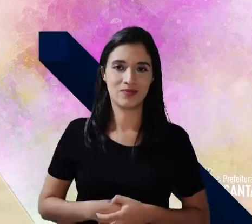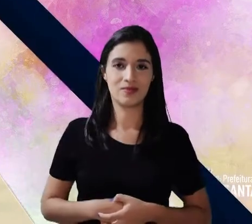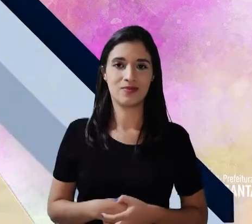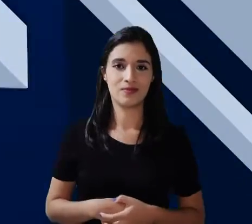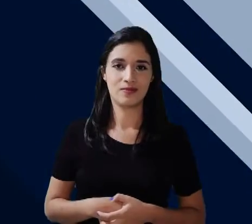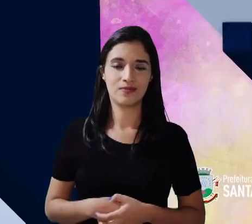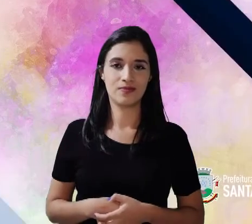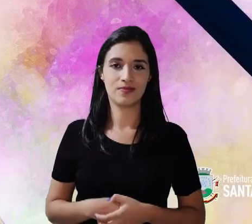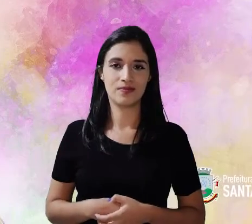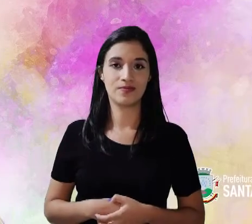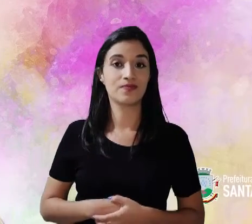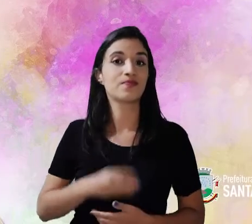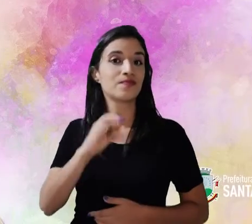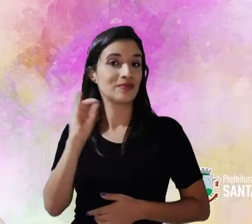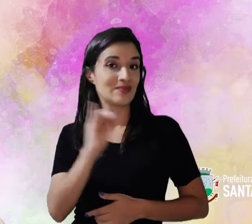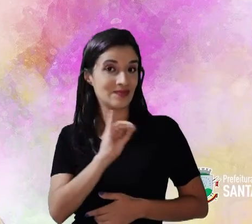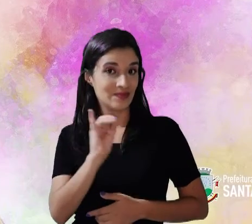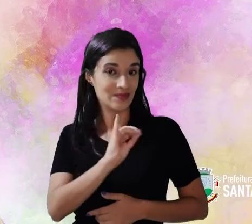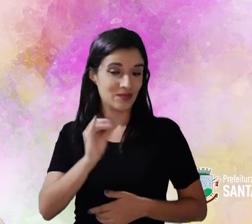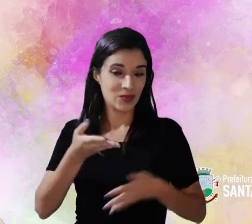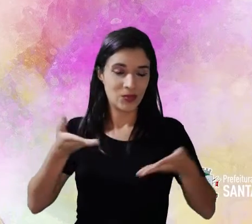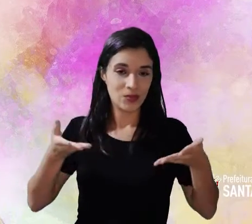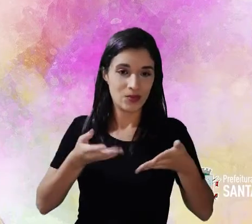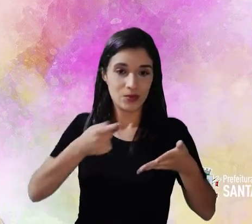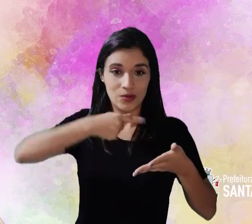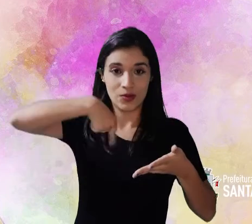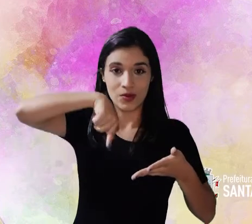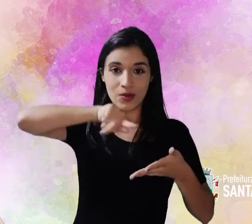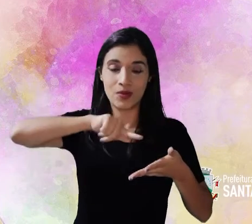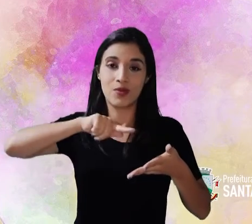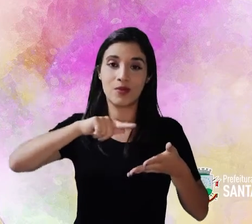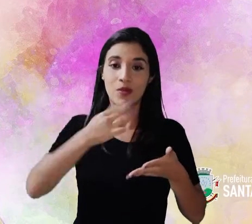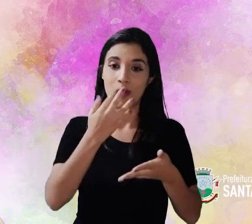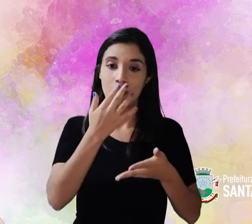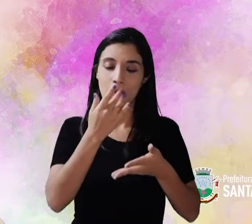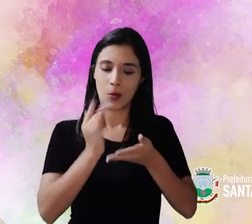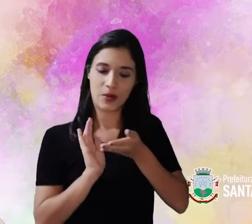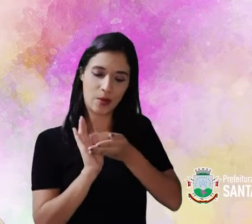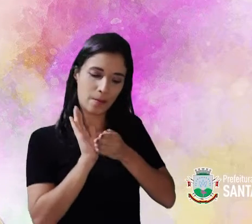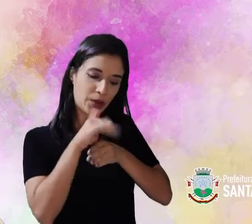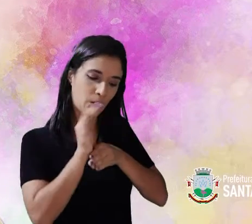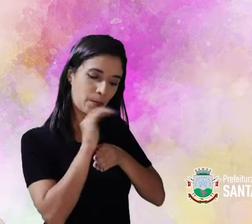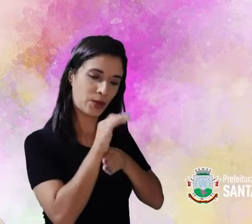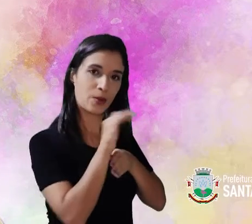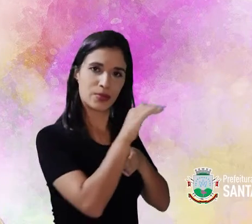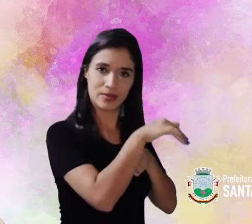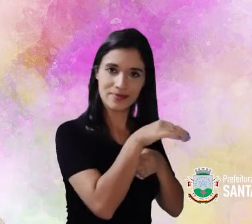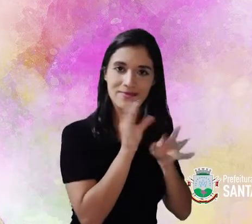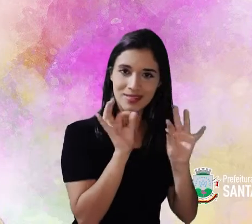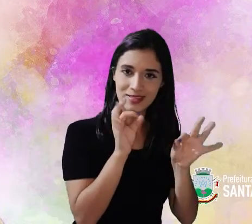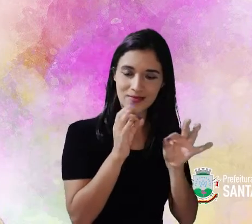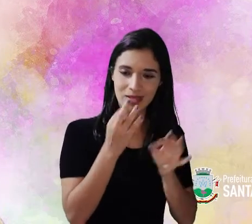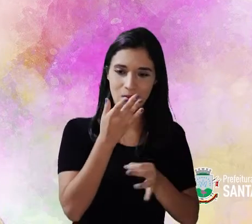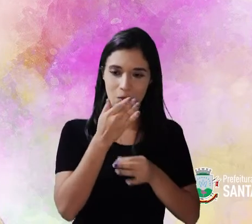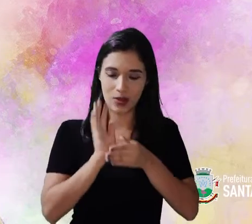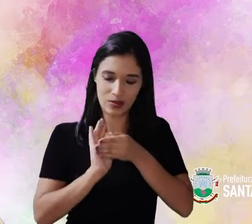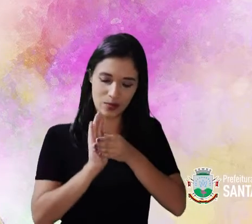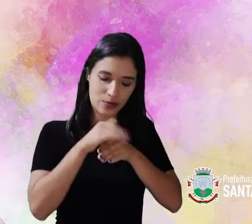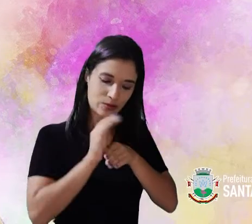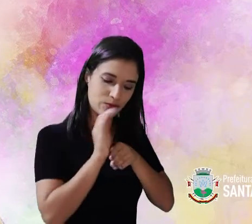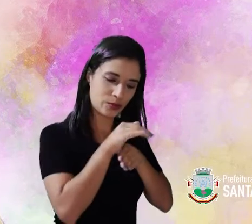mais! Olá, galerinha! Hoje nós vamos fazer corisquiando. Isso mesmo!